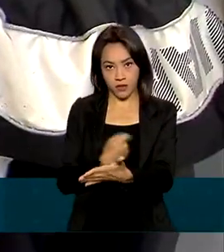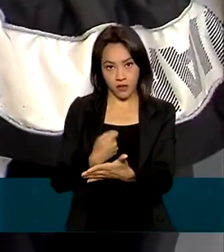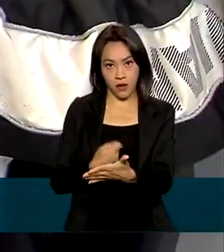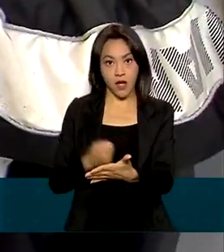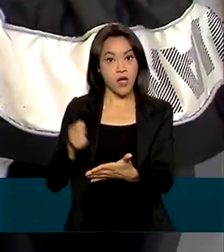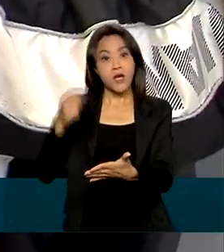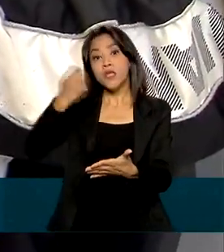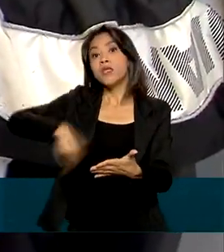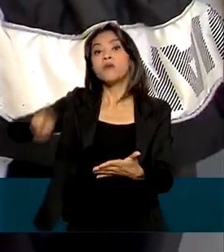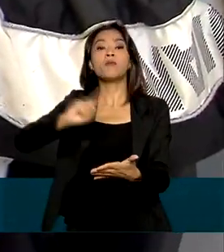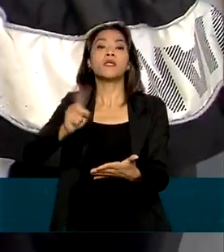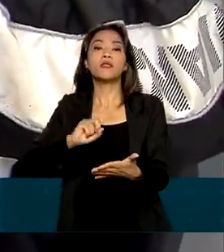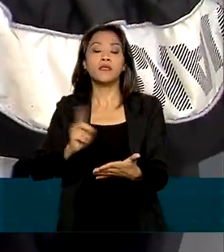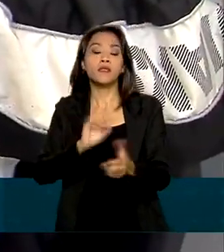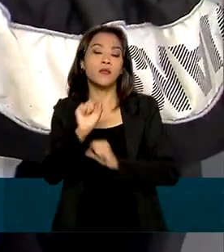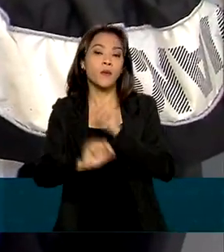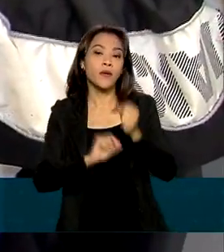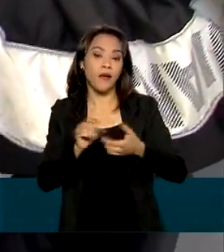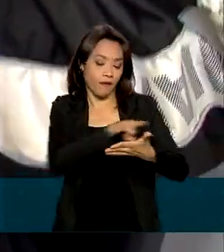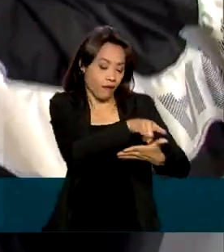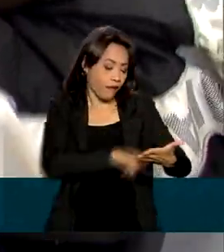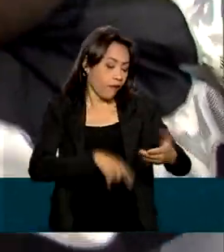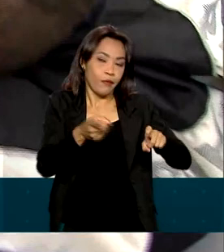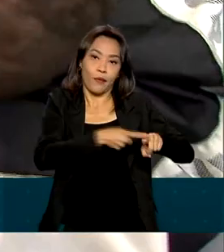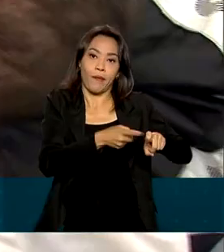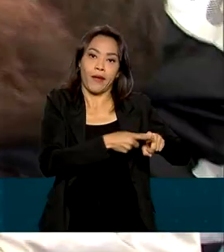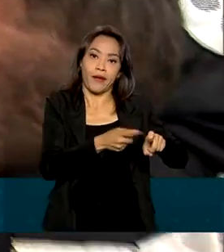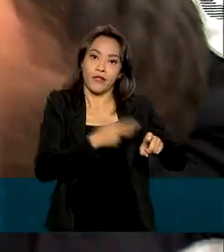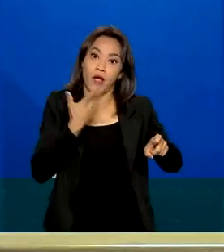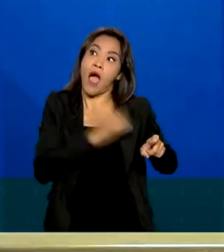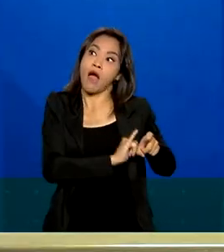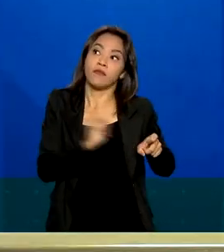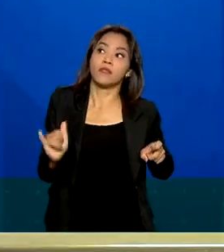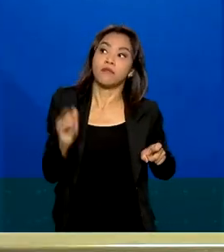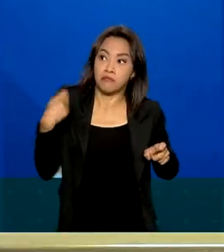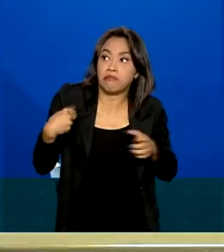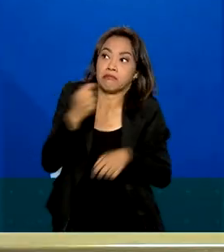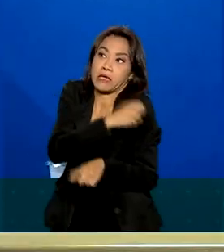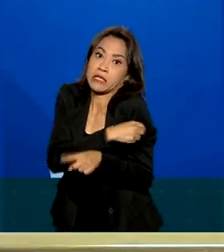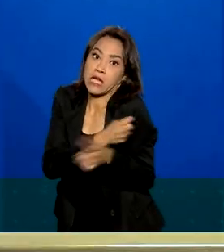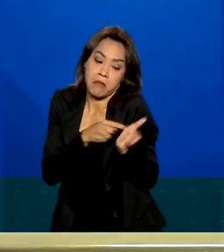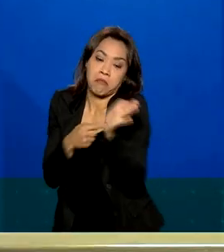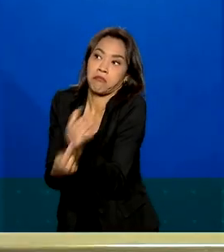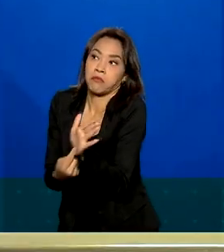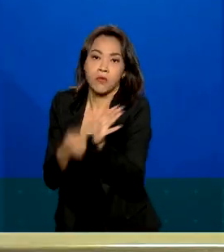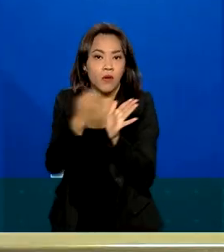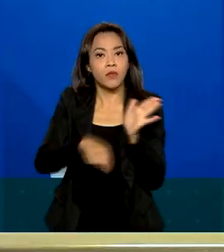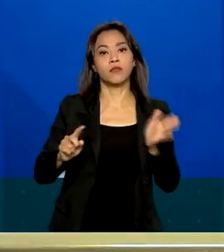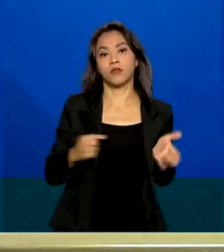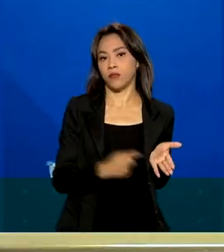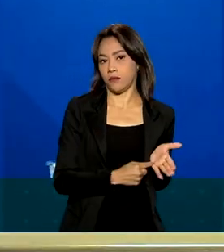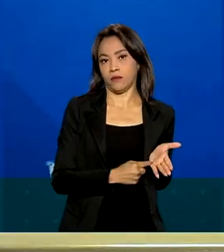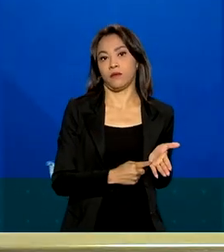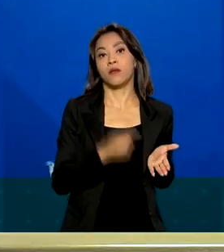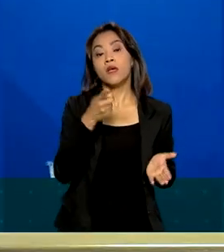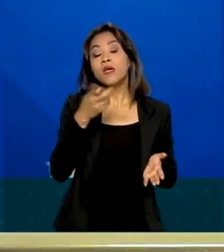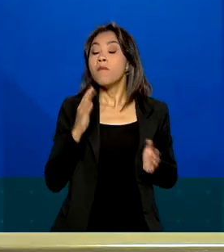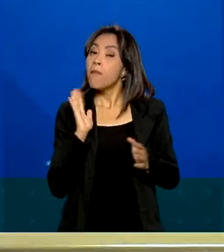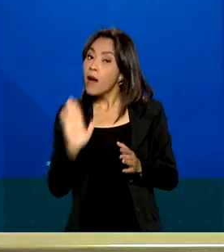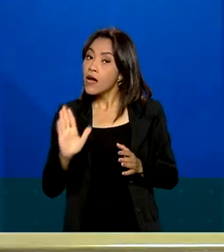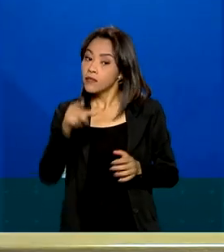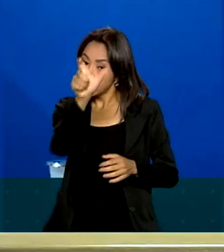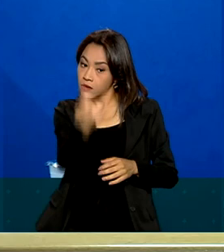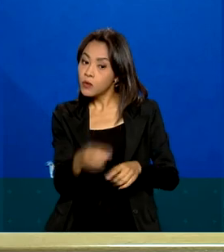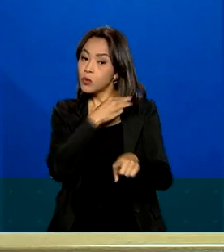Não será necessário um atestado médico indicando a vacina, mas o Ministro da Saúde recomenda que os pais